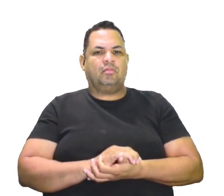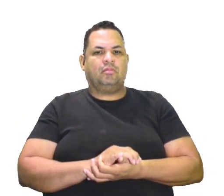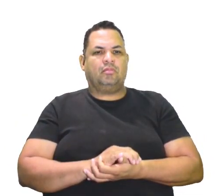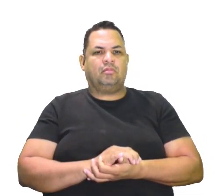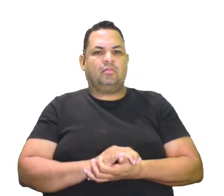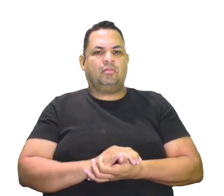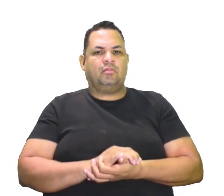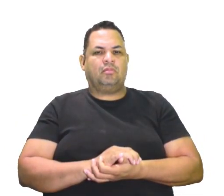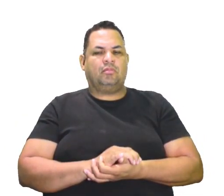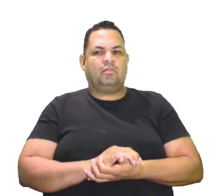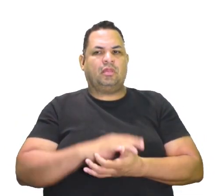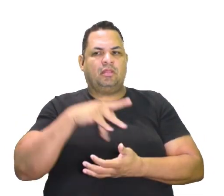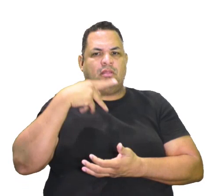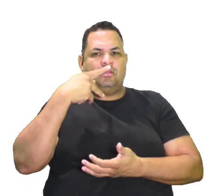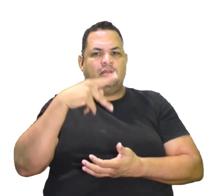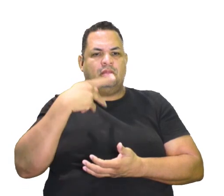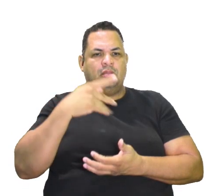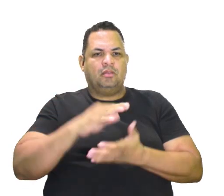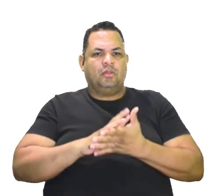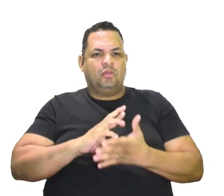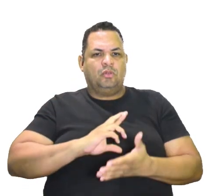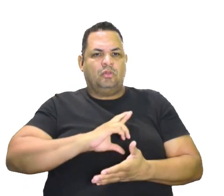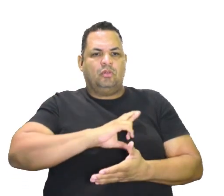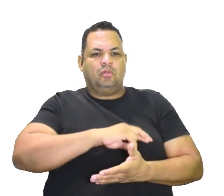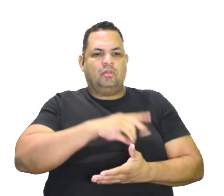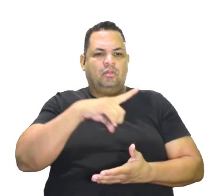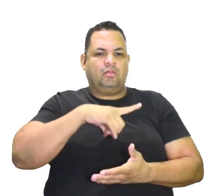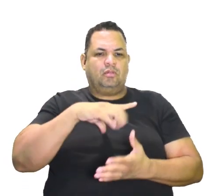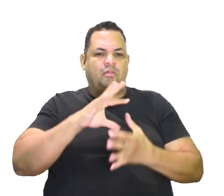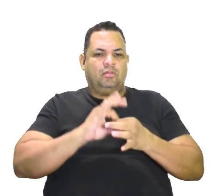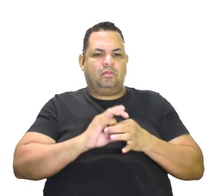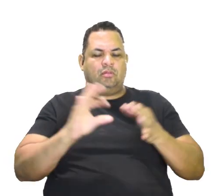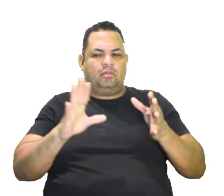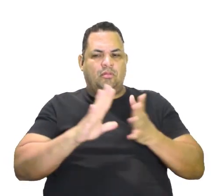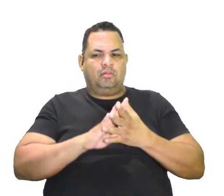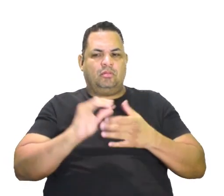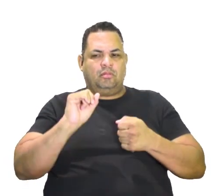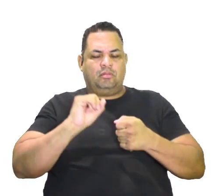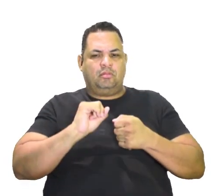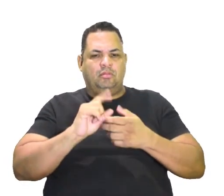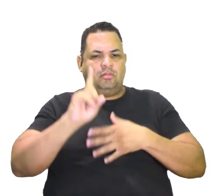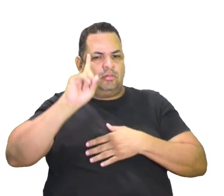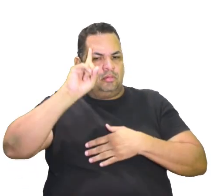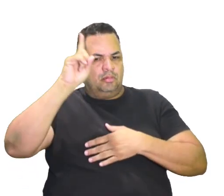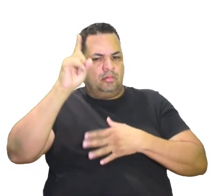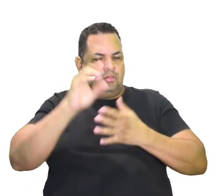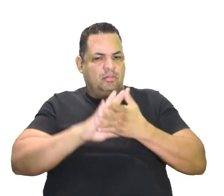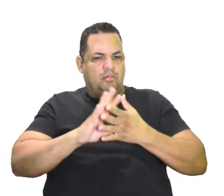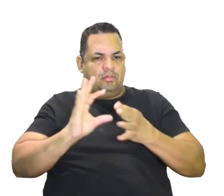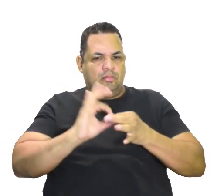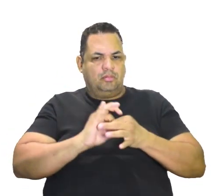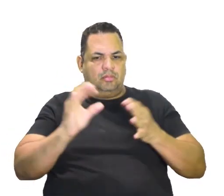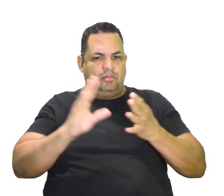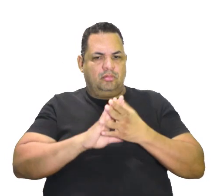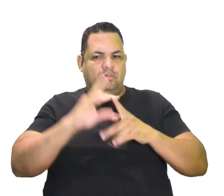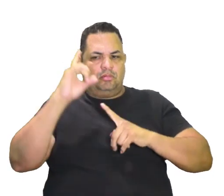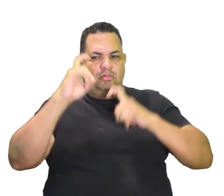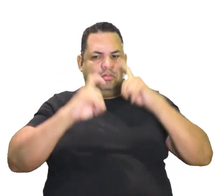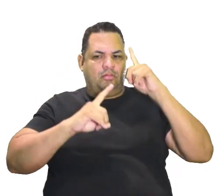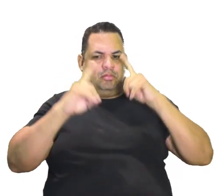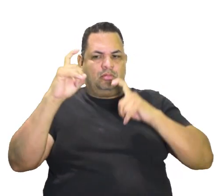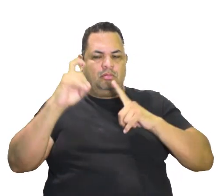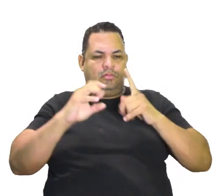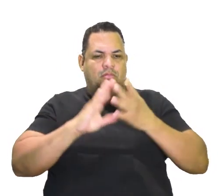no romantismo existia uma liberdade de criação e uma grande liberdade de expressão.